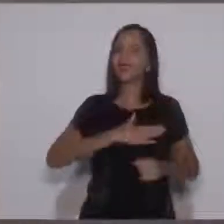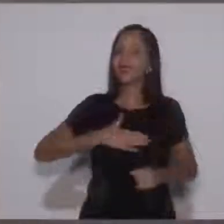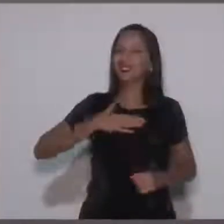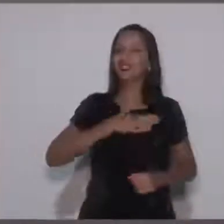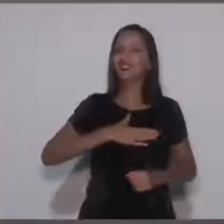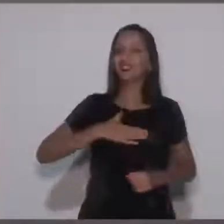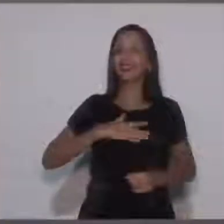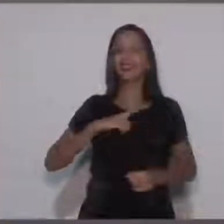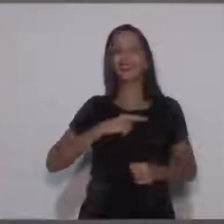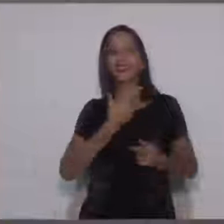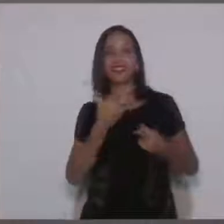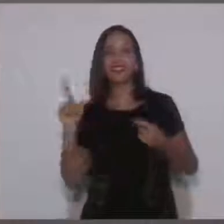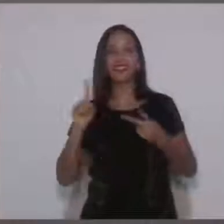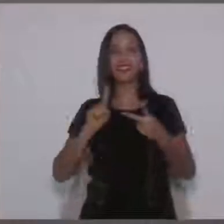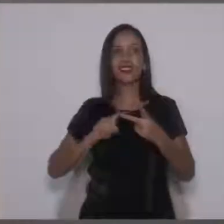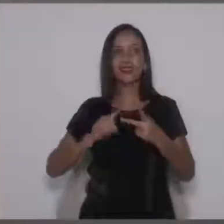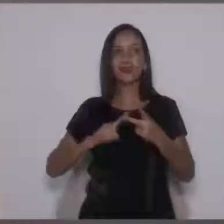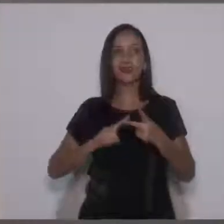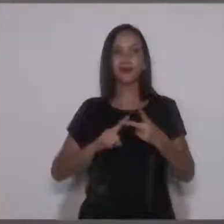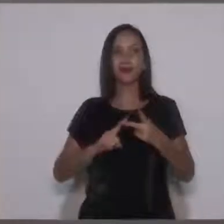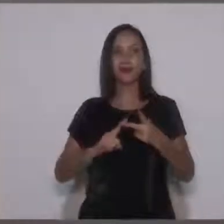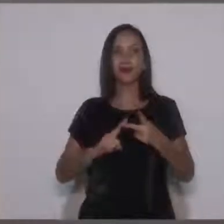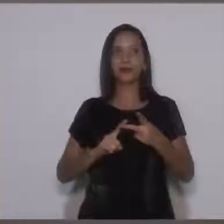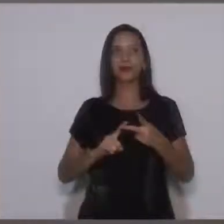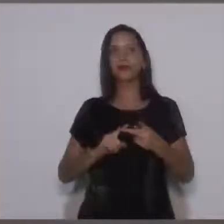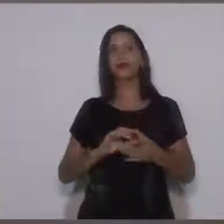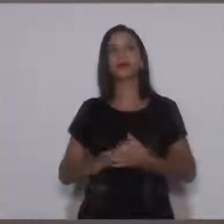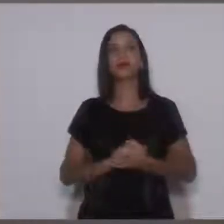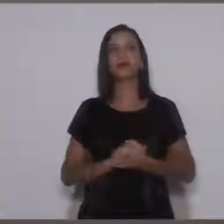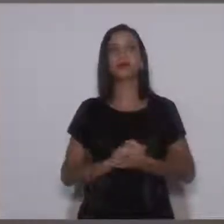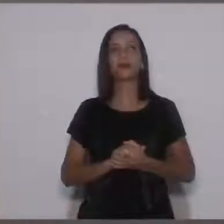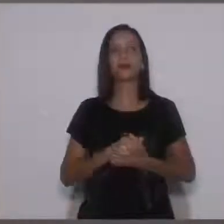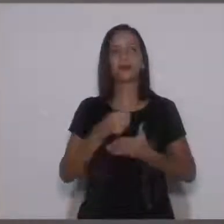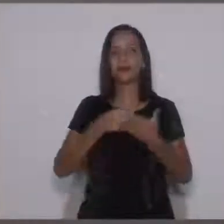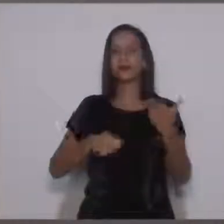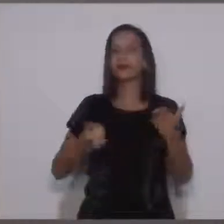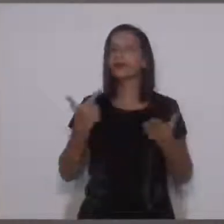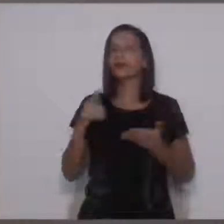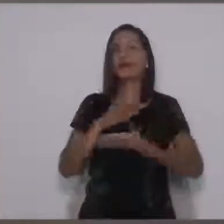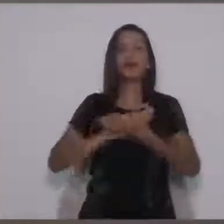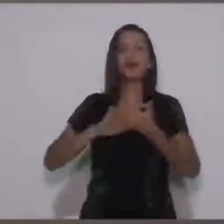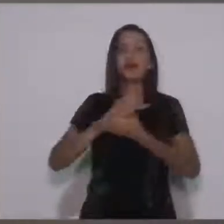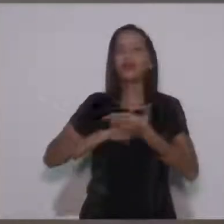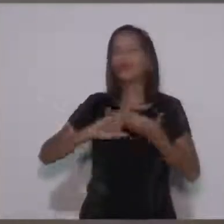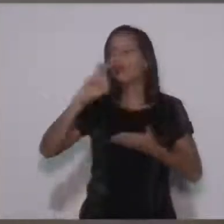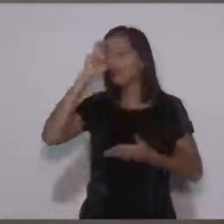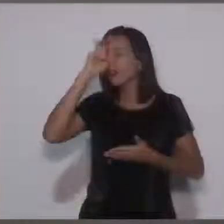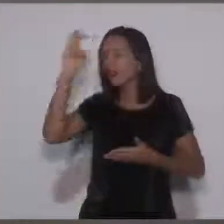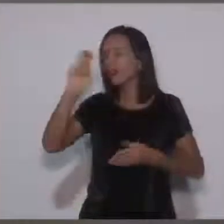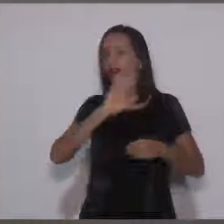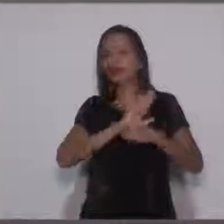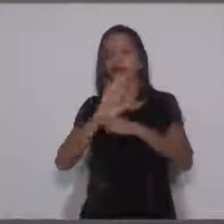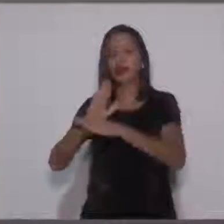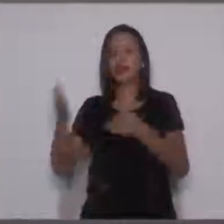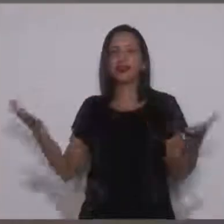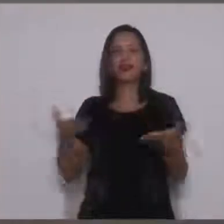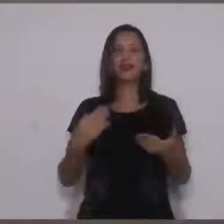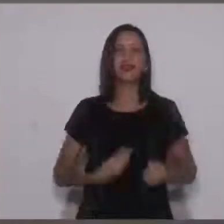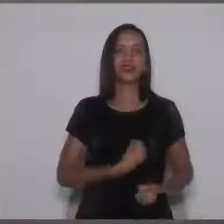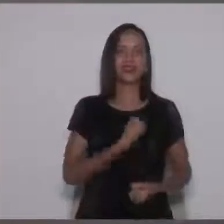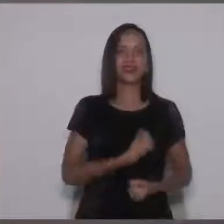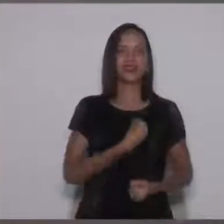E tem um outro aqui, da Cecília Esfalci. Não há nada mais inteligente e favorável nessa vida